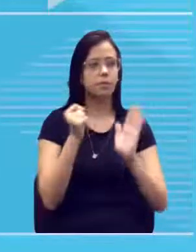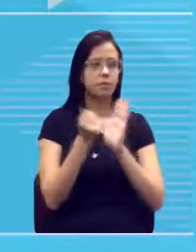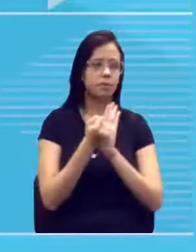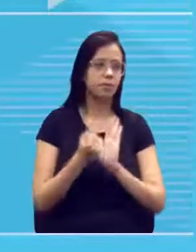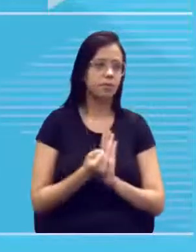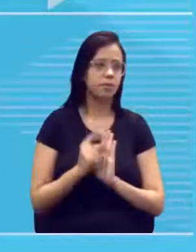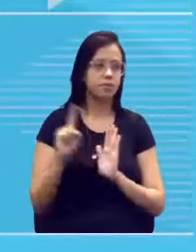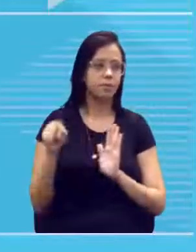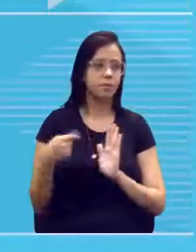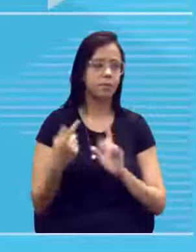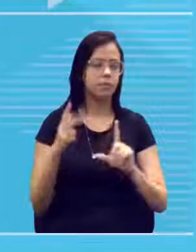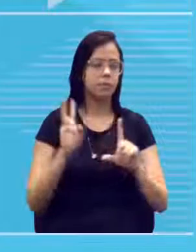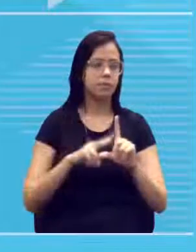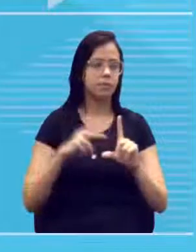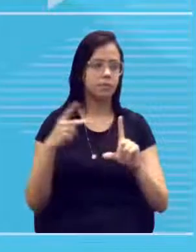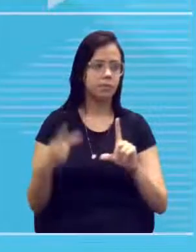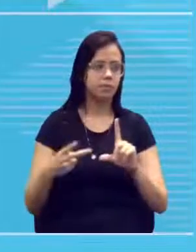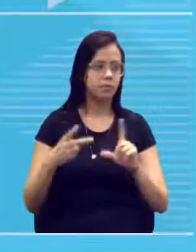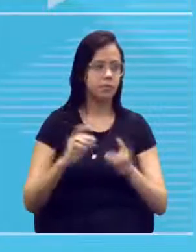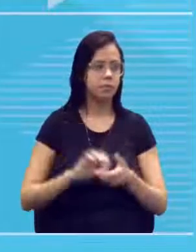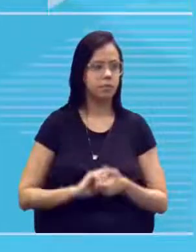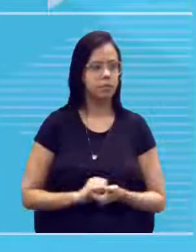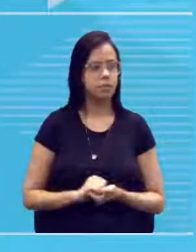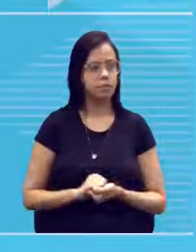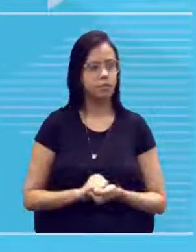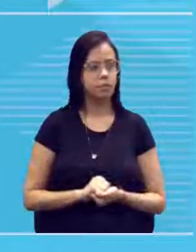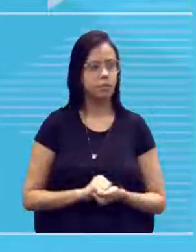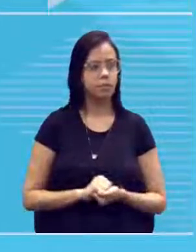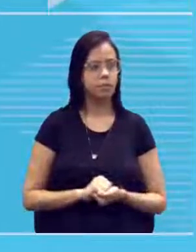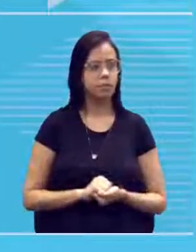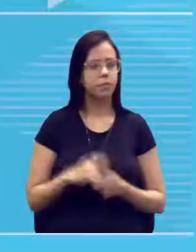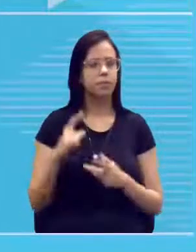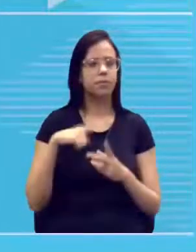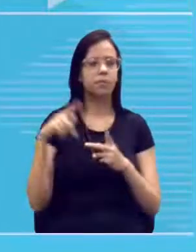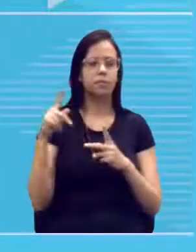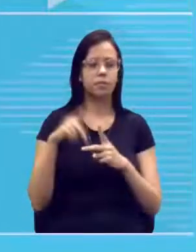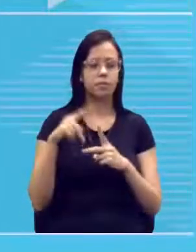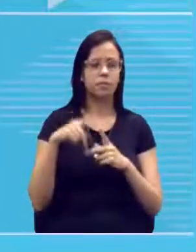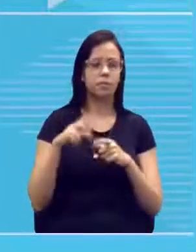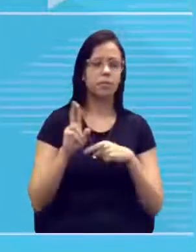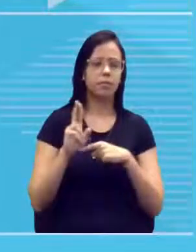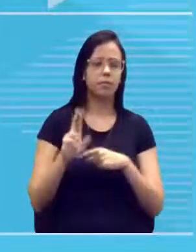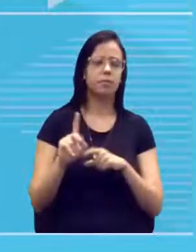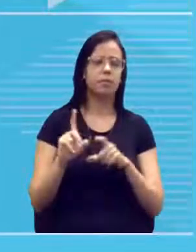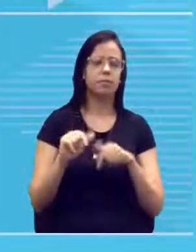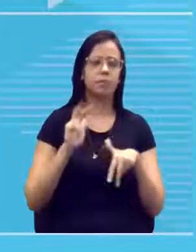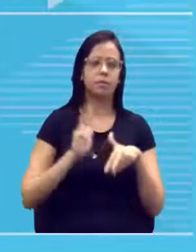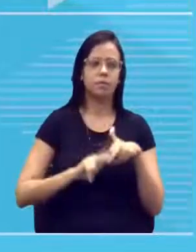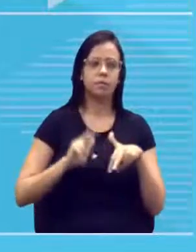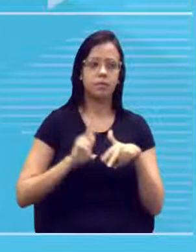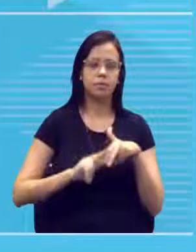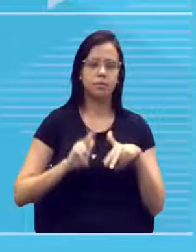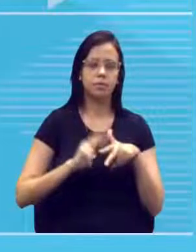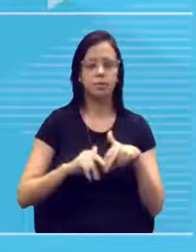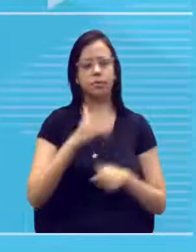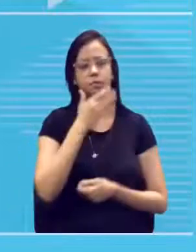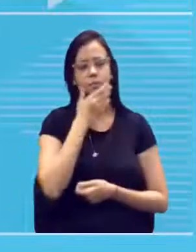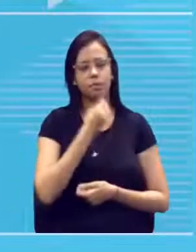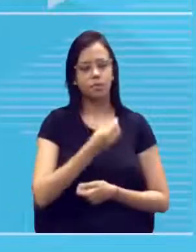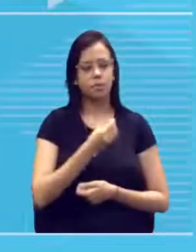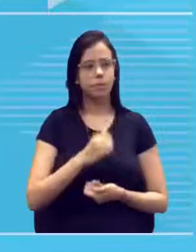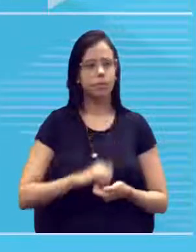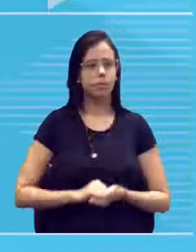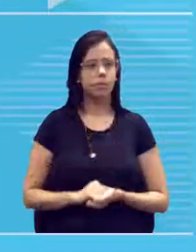cladogramas, tá? Vamos nós. Quadrados representam sexo biológico masculino,